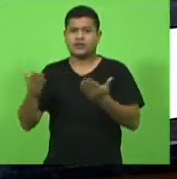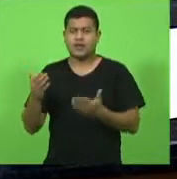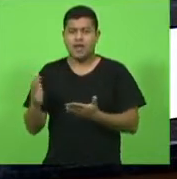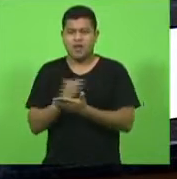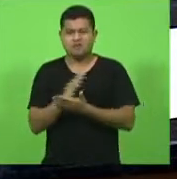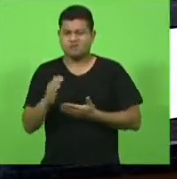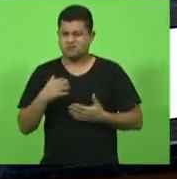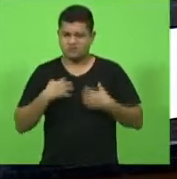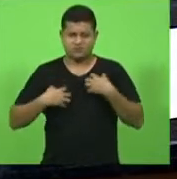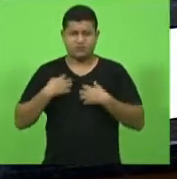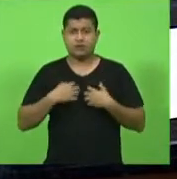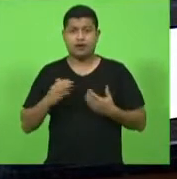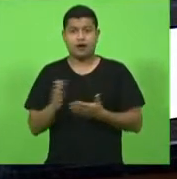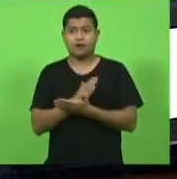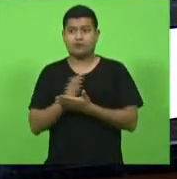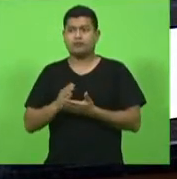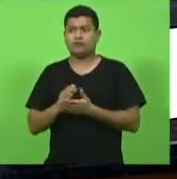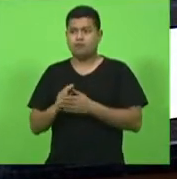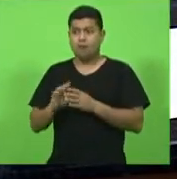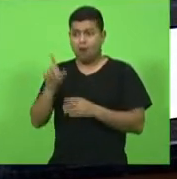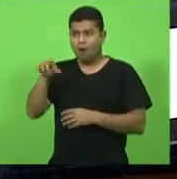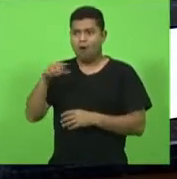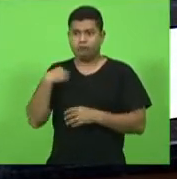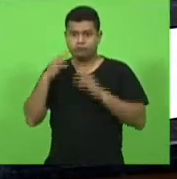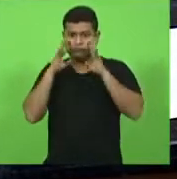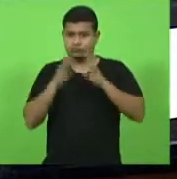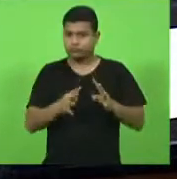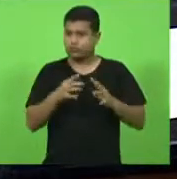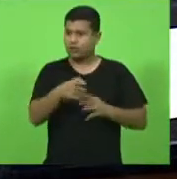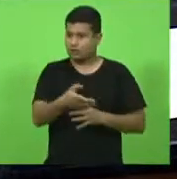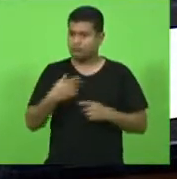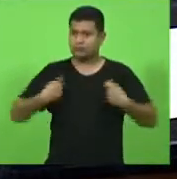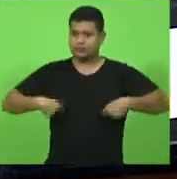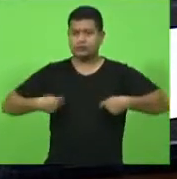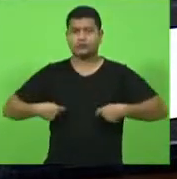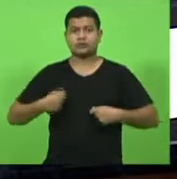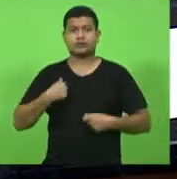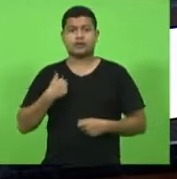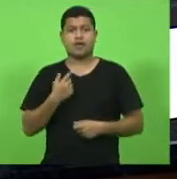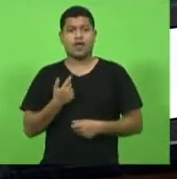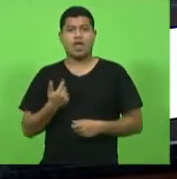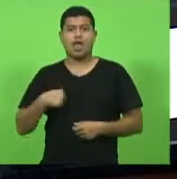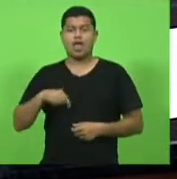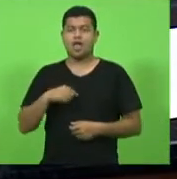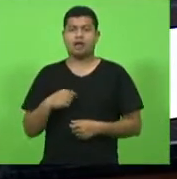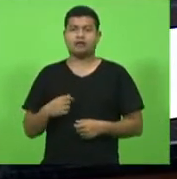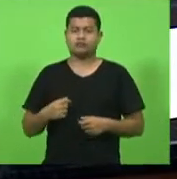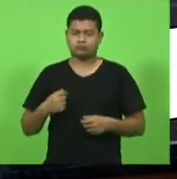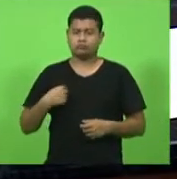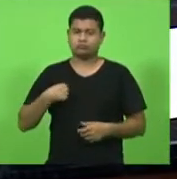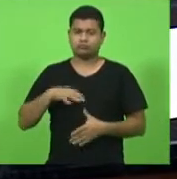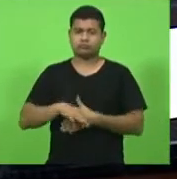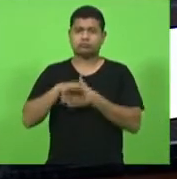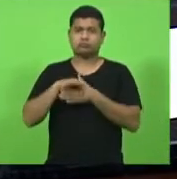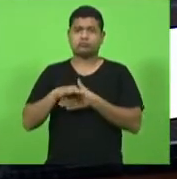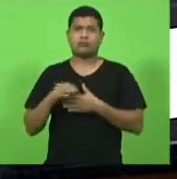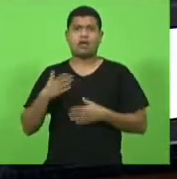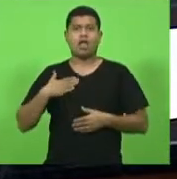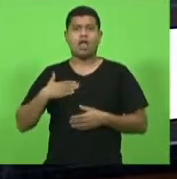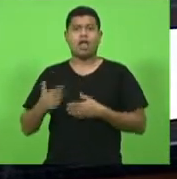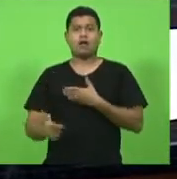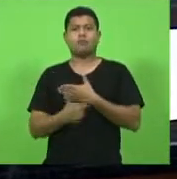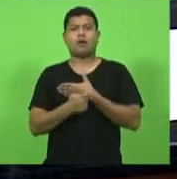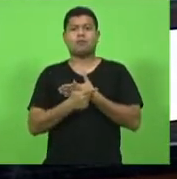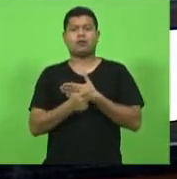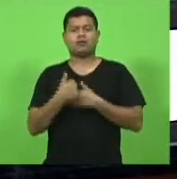ninguém quer ver às vezes então eu trouxe aqui e eu não me rogo para nada o papel de líderes não acho que eu tenho aí que eu tenho